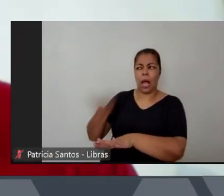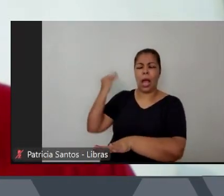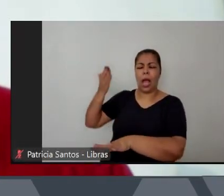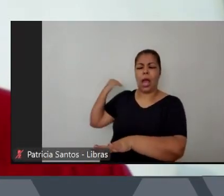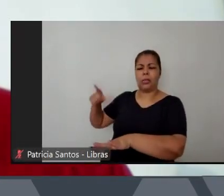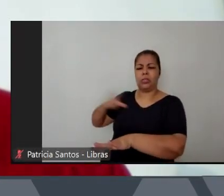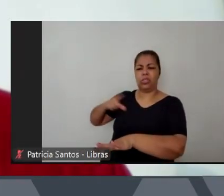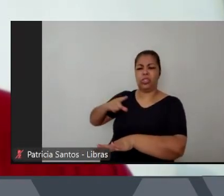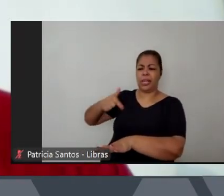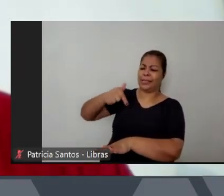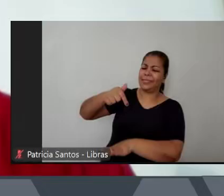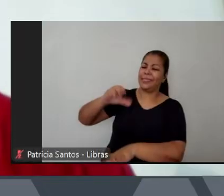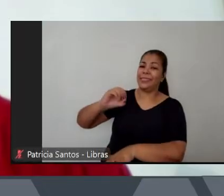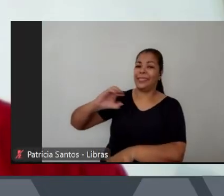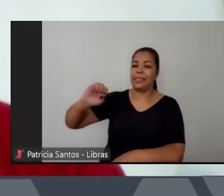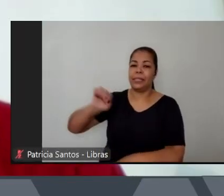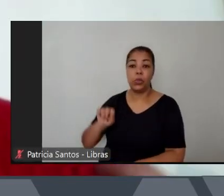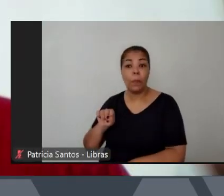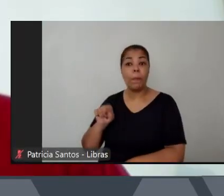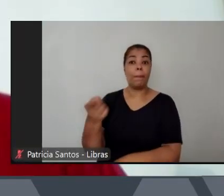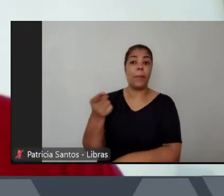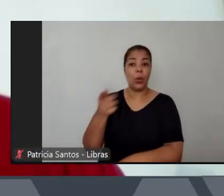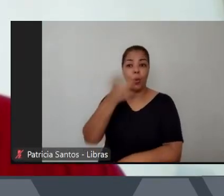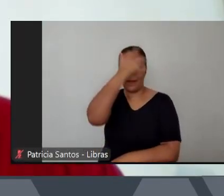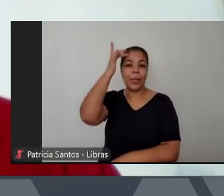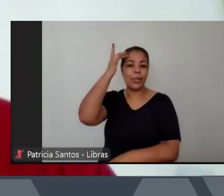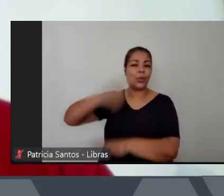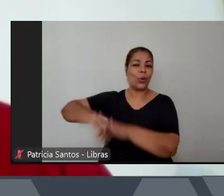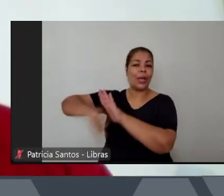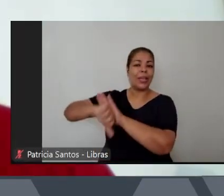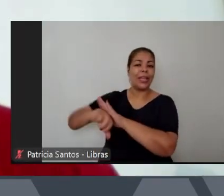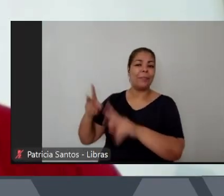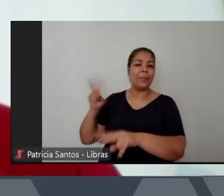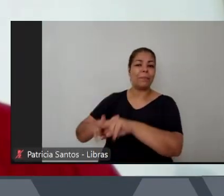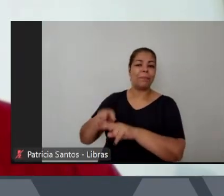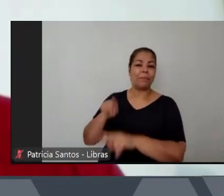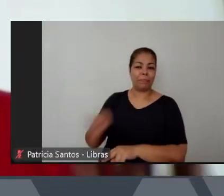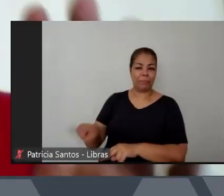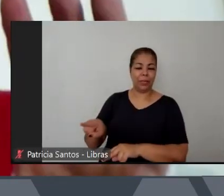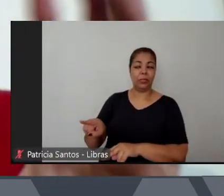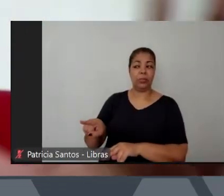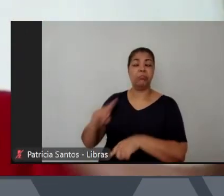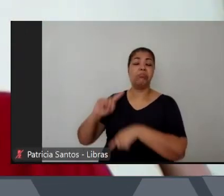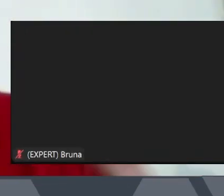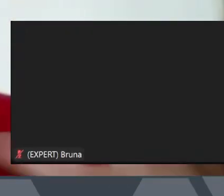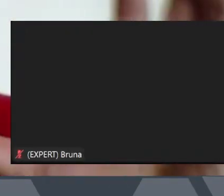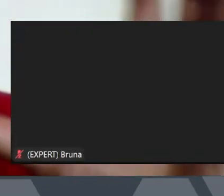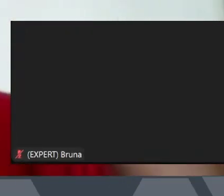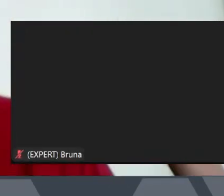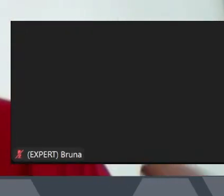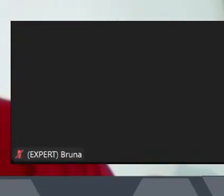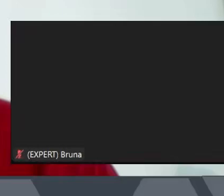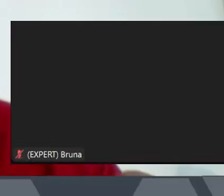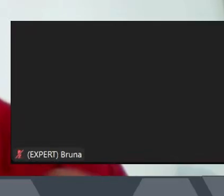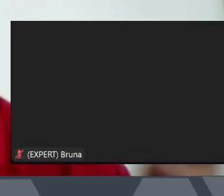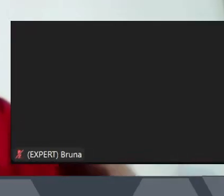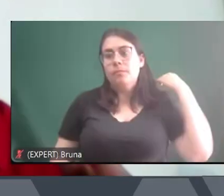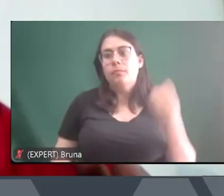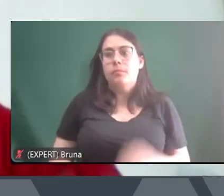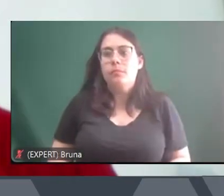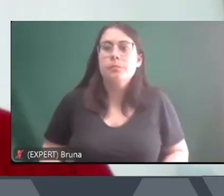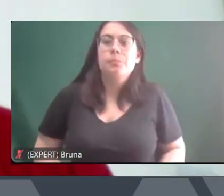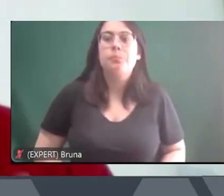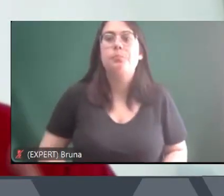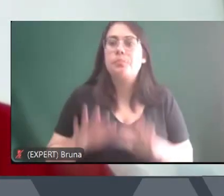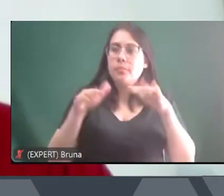controle maior no interior dos presídios com presídios em unidades menores então Mário Covas começa essa reforma do sistema